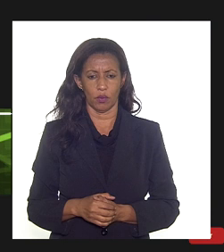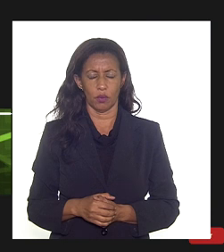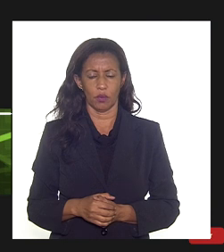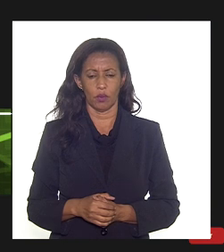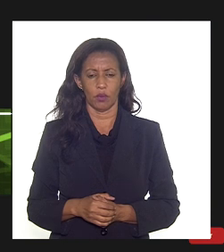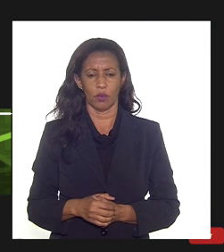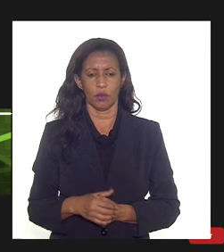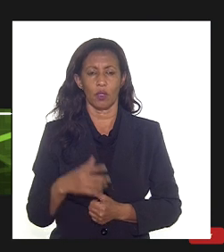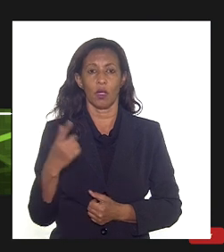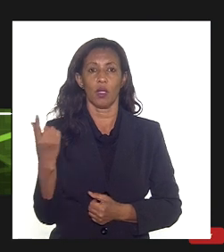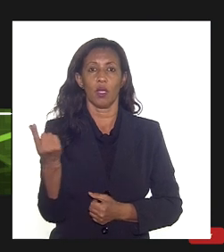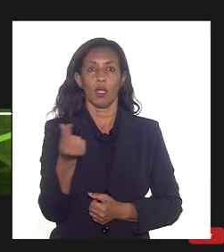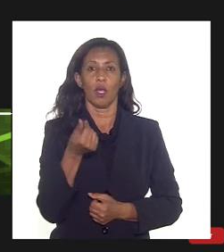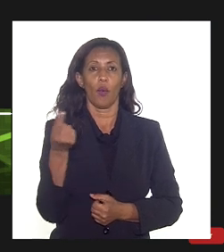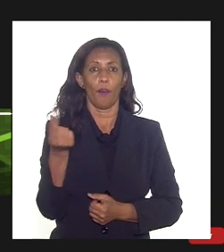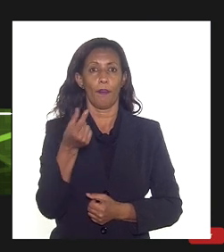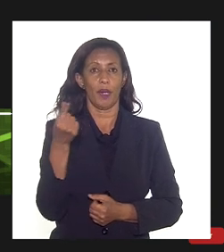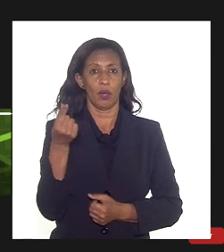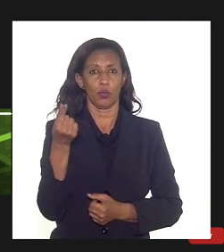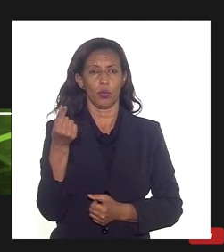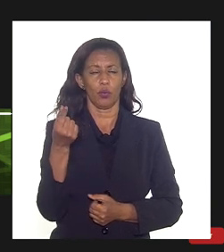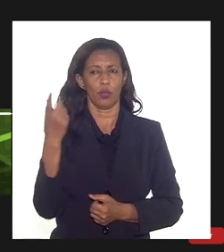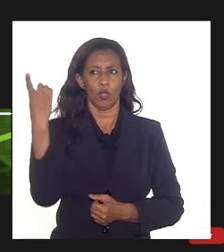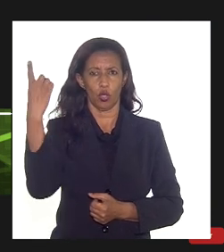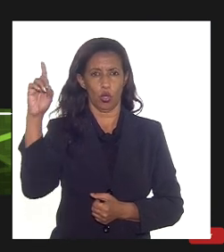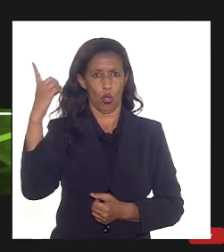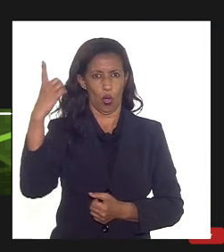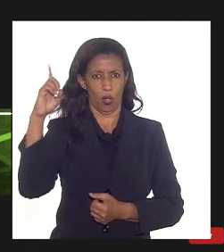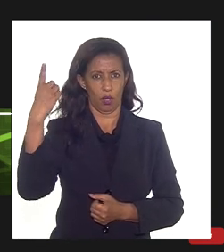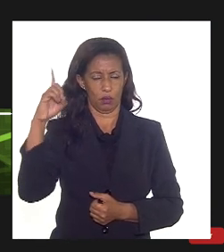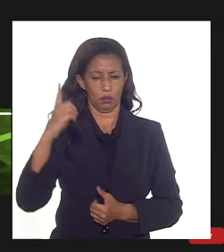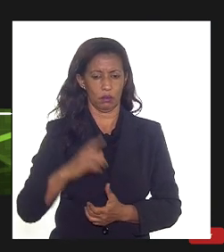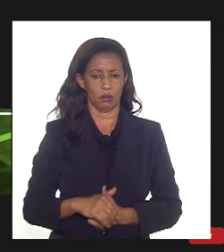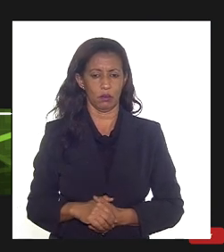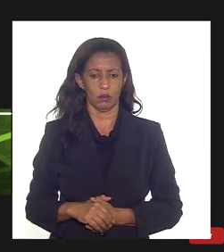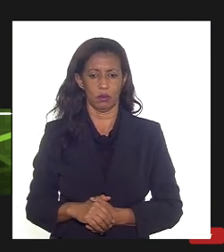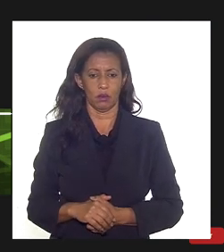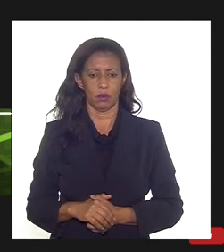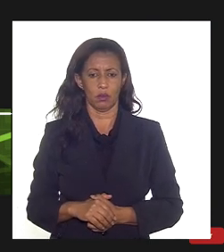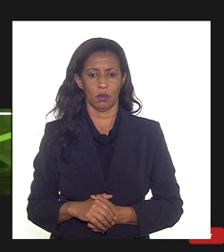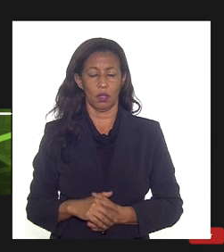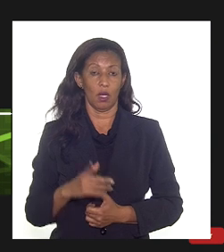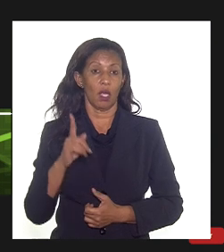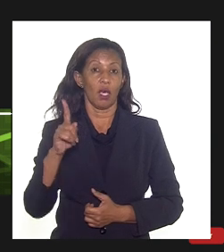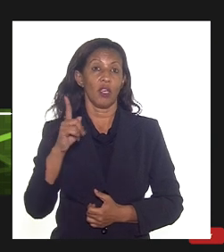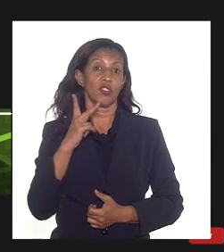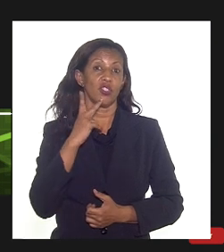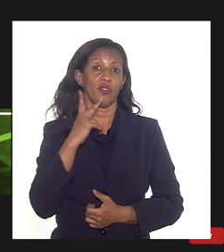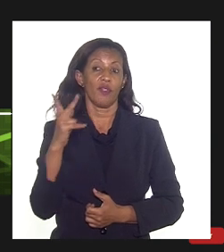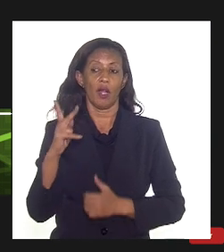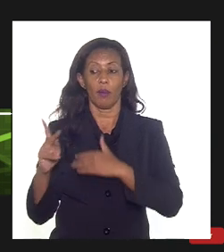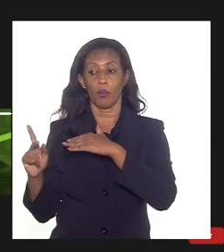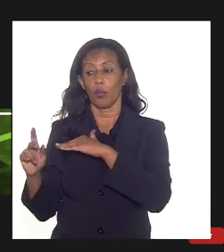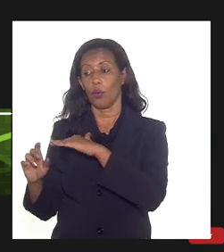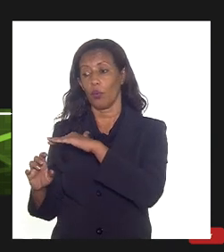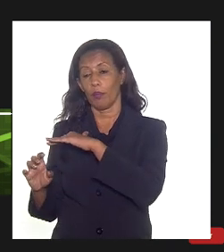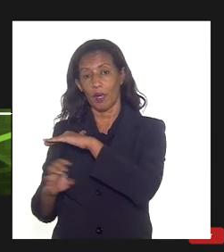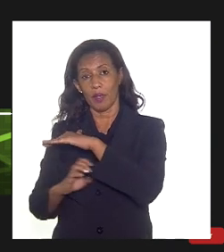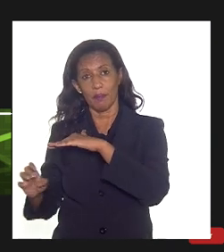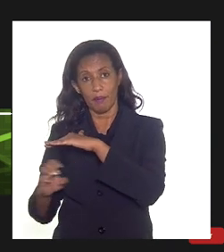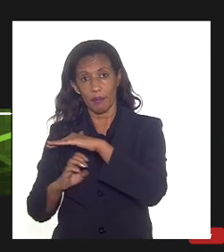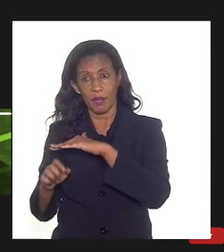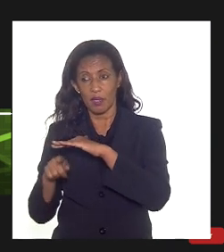que é o preço no Hub americano a gente então inclui como opção do cliente ele pode escolher uma